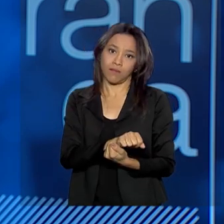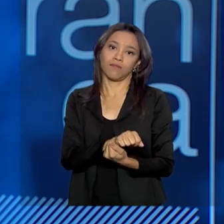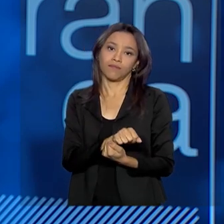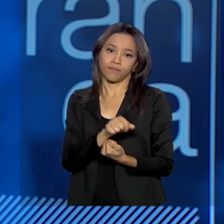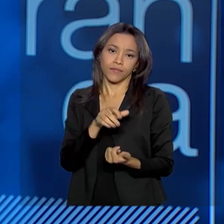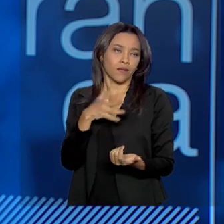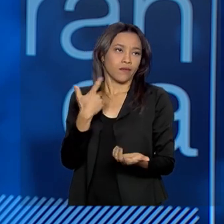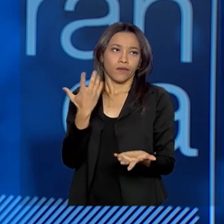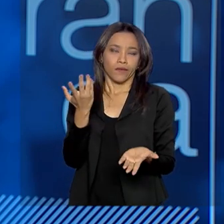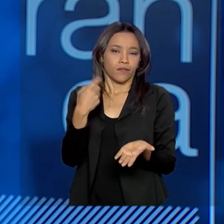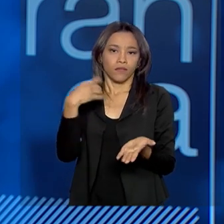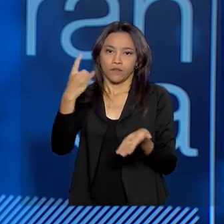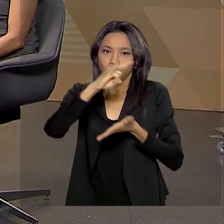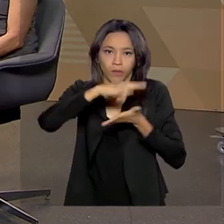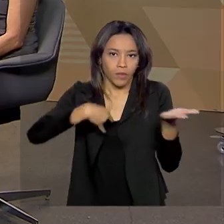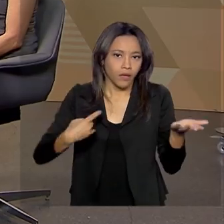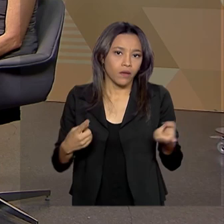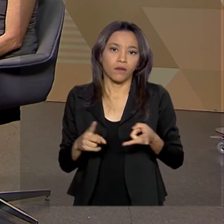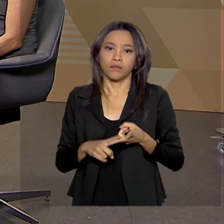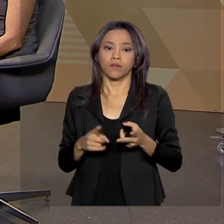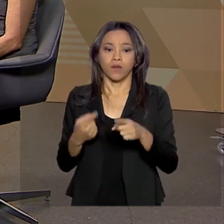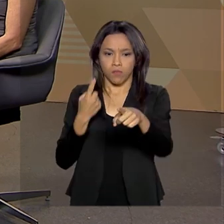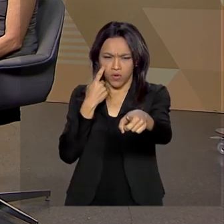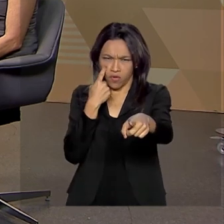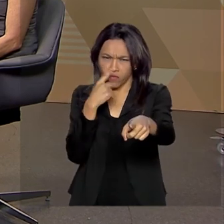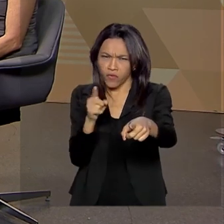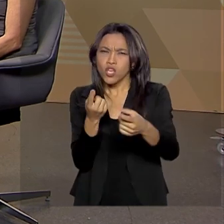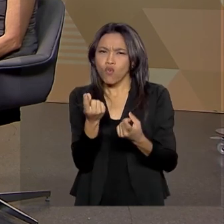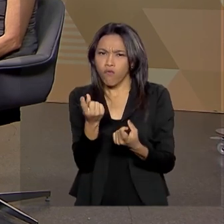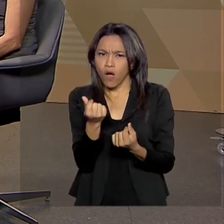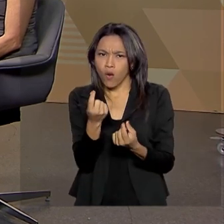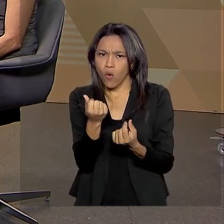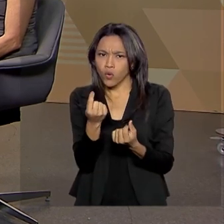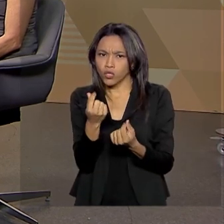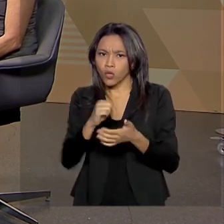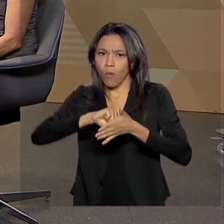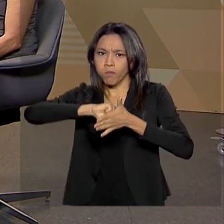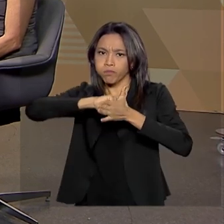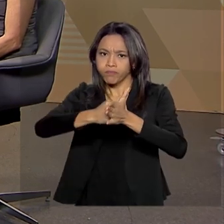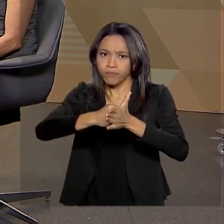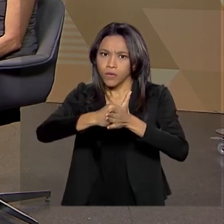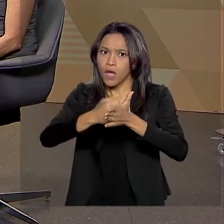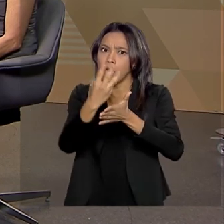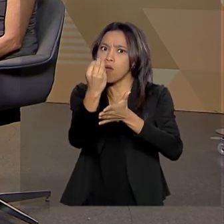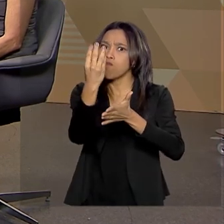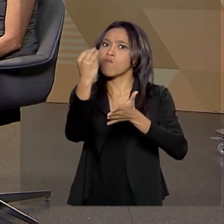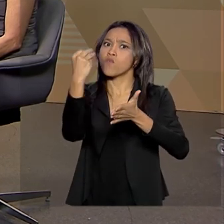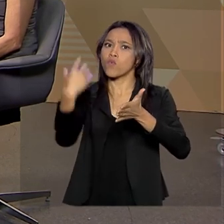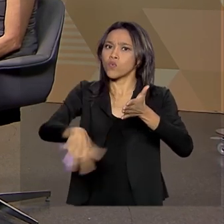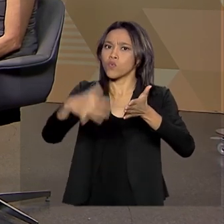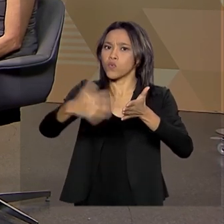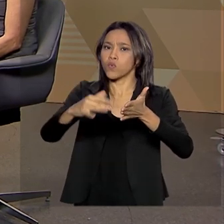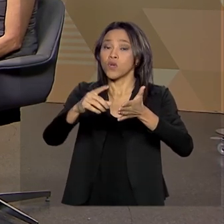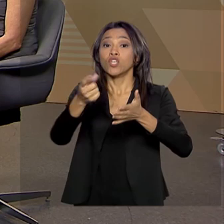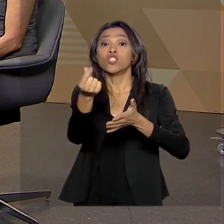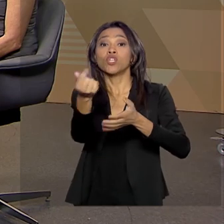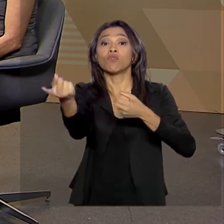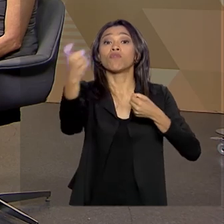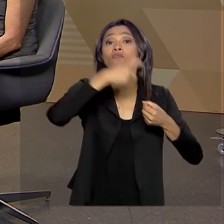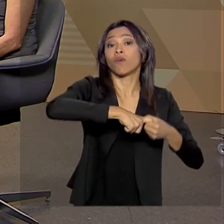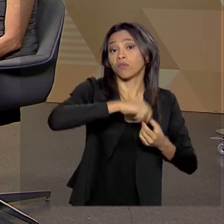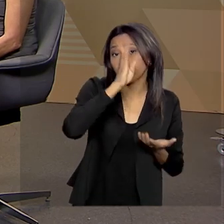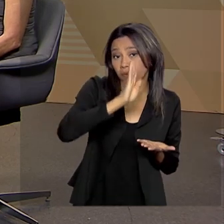tratados. Porque eu vi que os valores bloqueados lá fora são bem maiores do que os valores repatriados. Esse é um